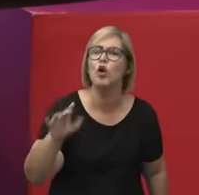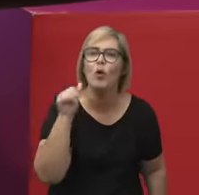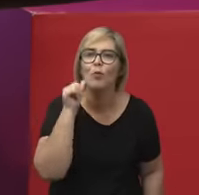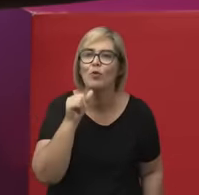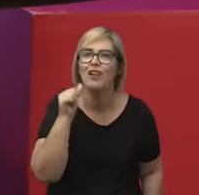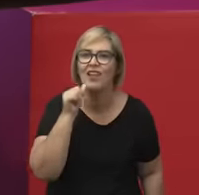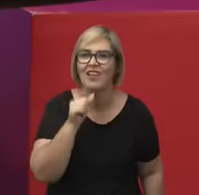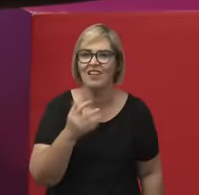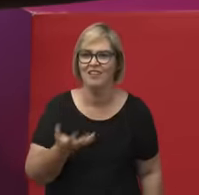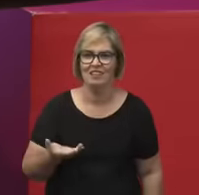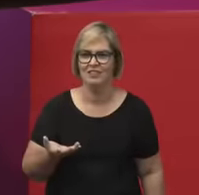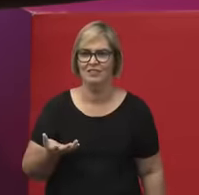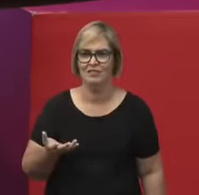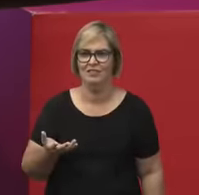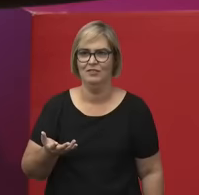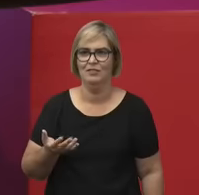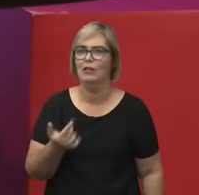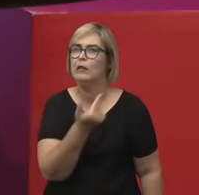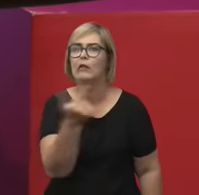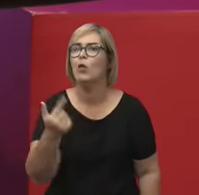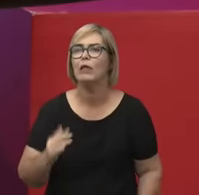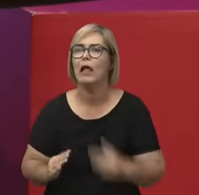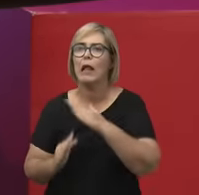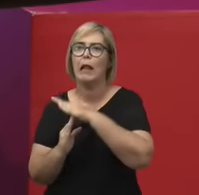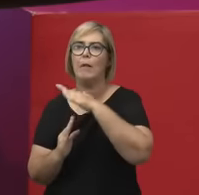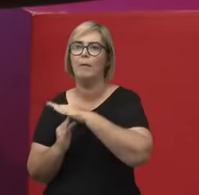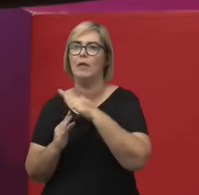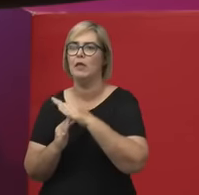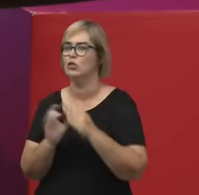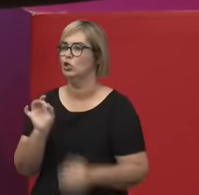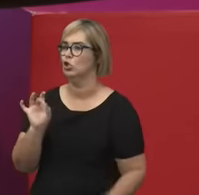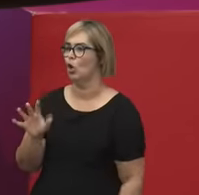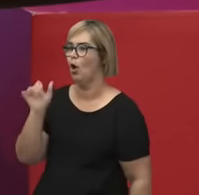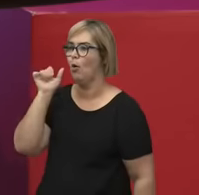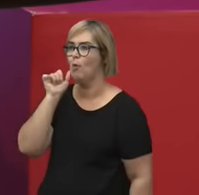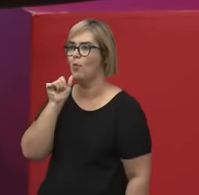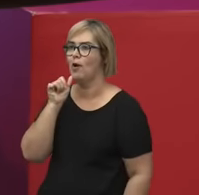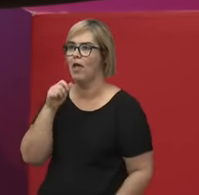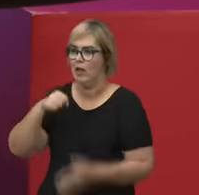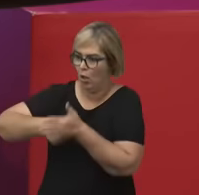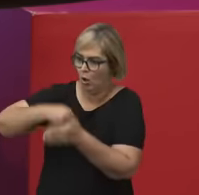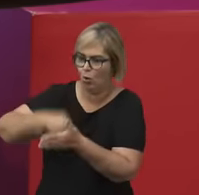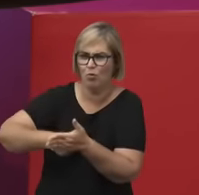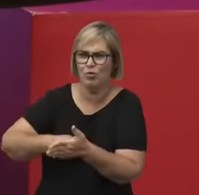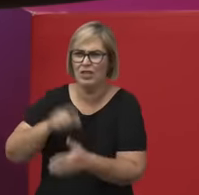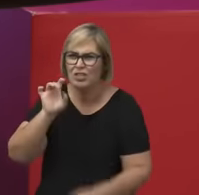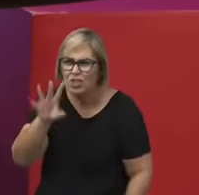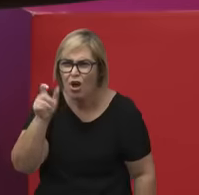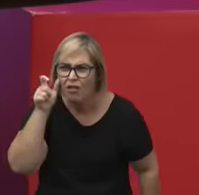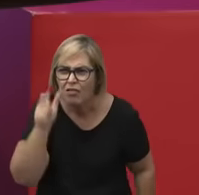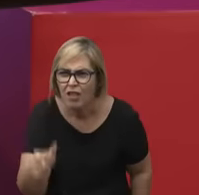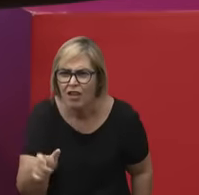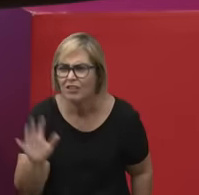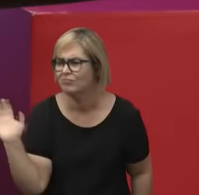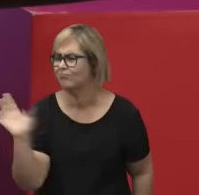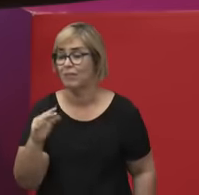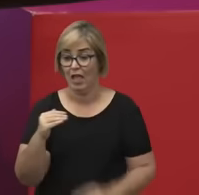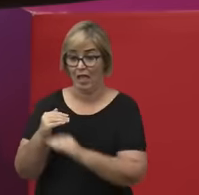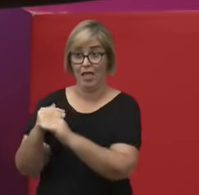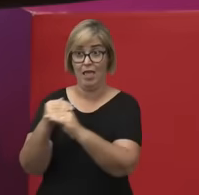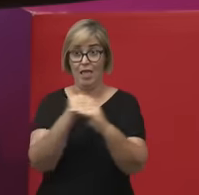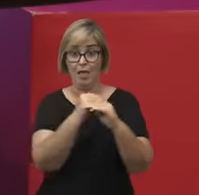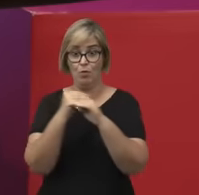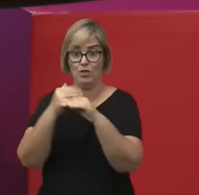pode ser uma demanda limitada, ela não deve ser de interesse só das mulheres. A equidade de gênero,